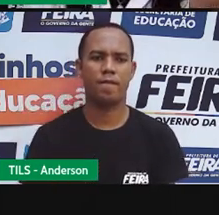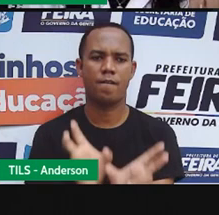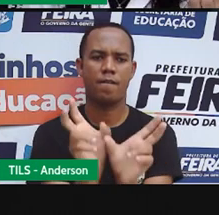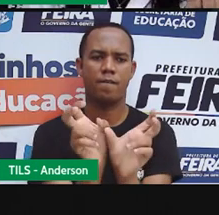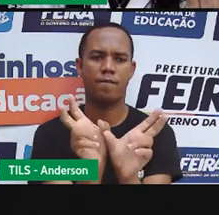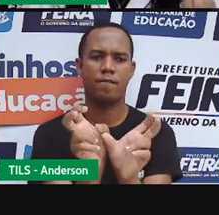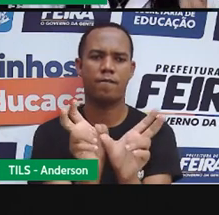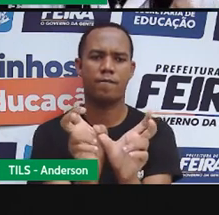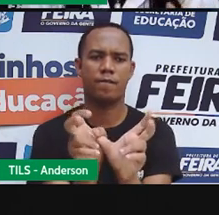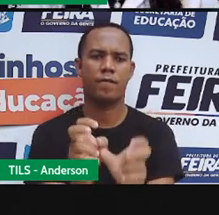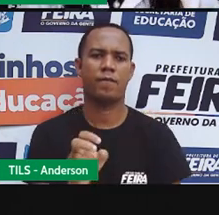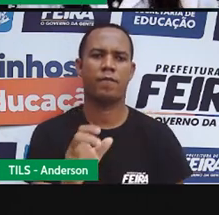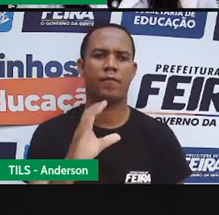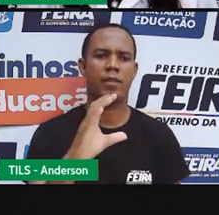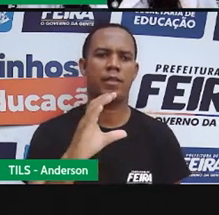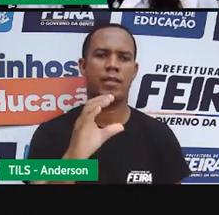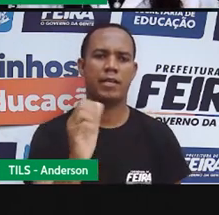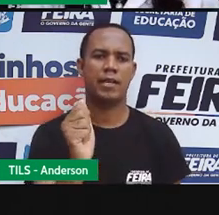caranguejo,